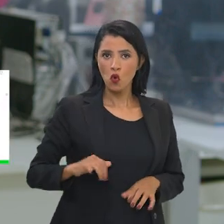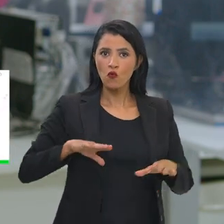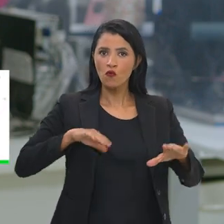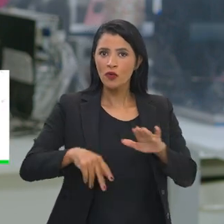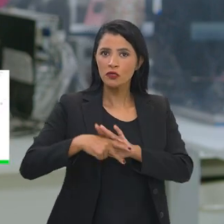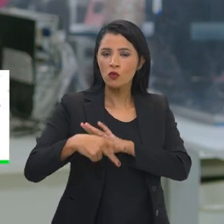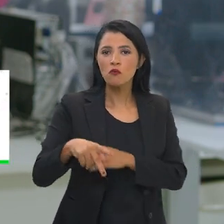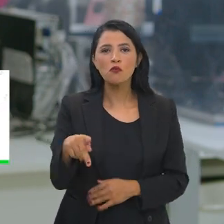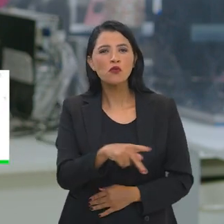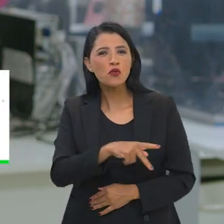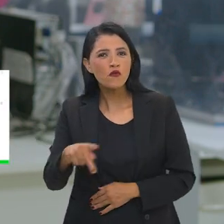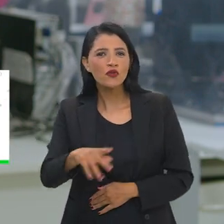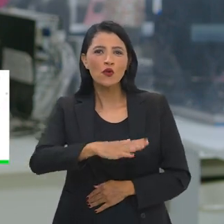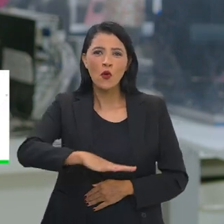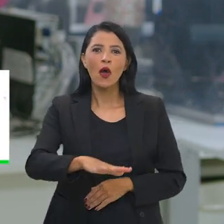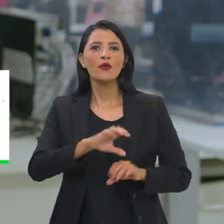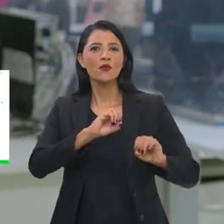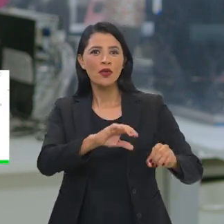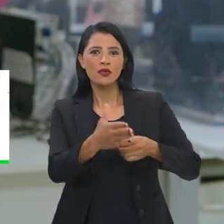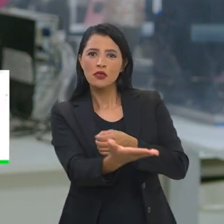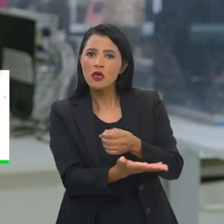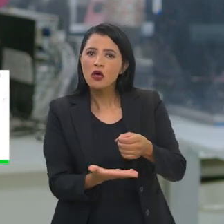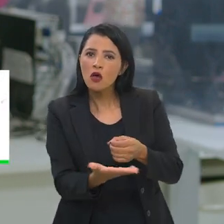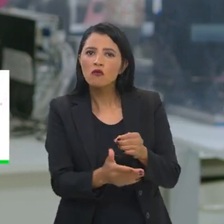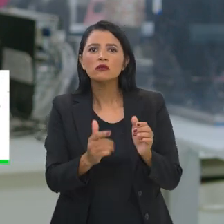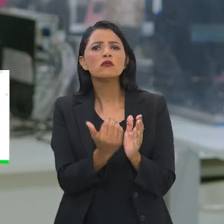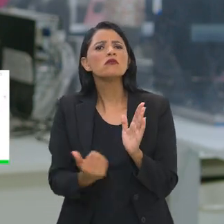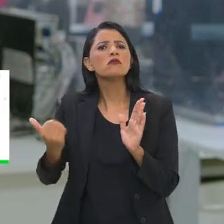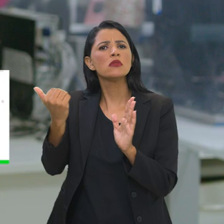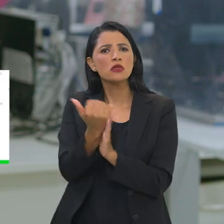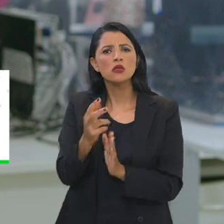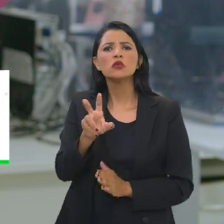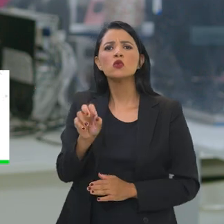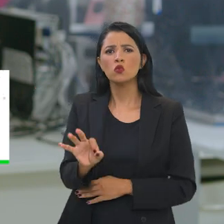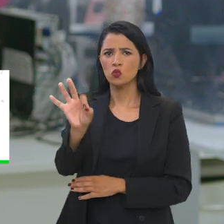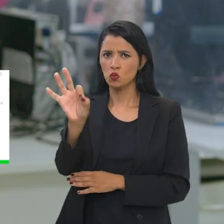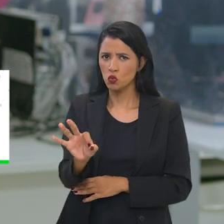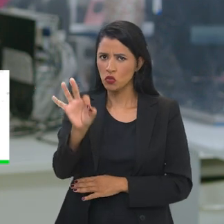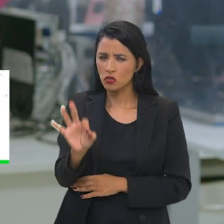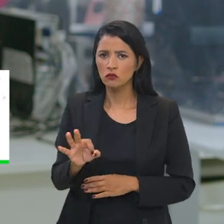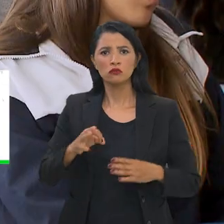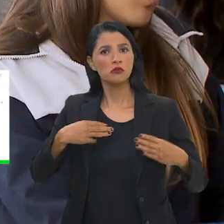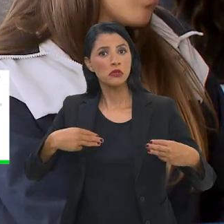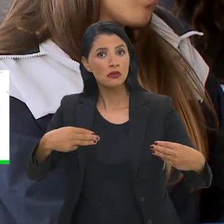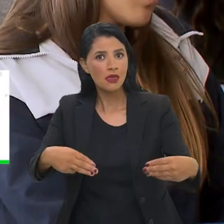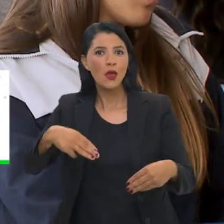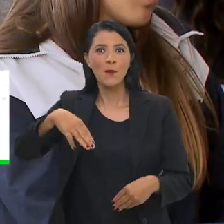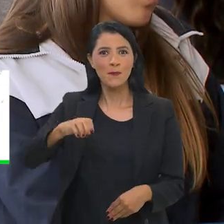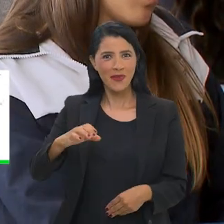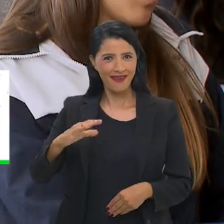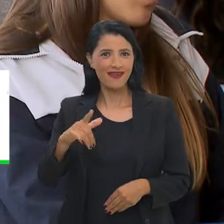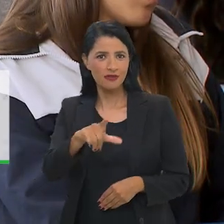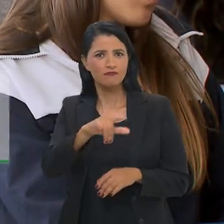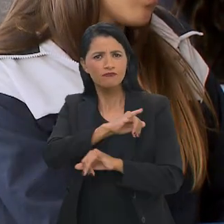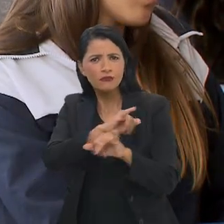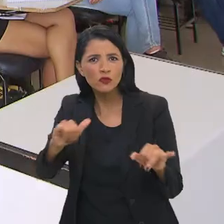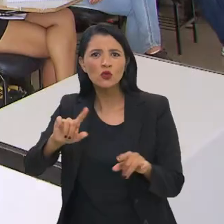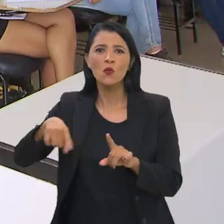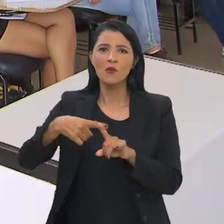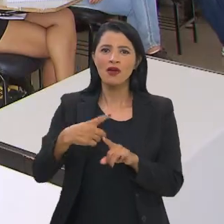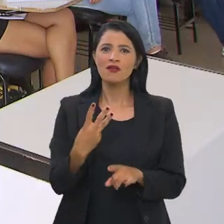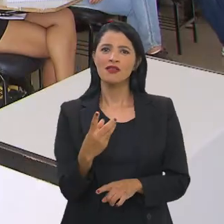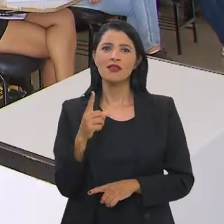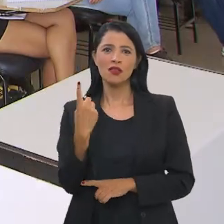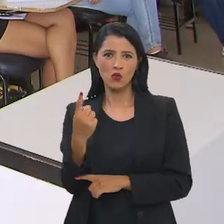O número de bolsas de formação dos professores da educação básica será ampliado em mais 50%. O Ministério da Educação anunciou